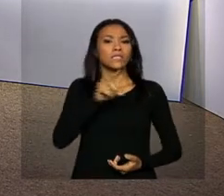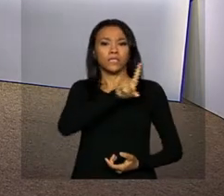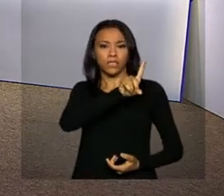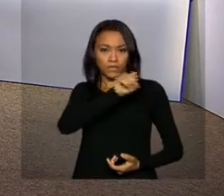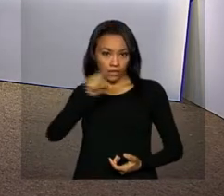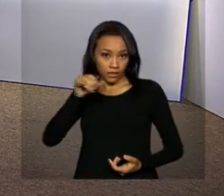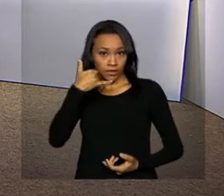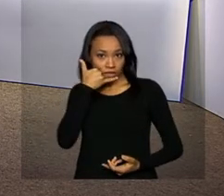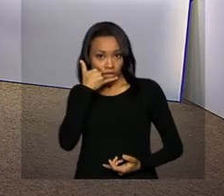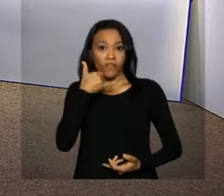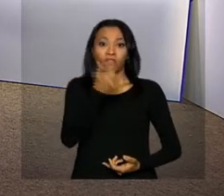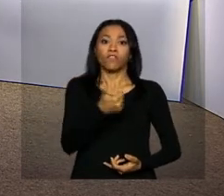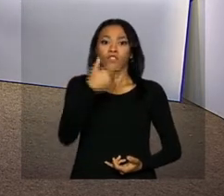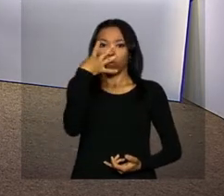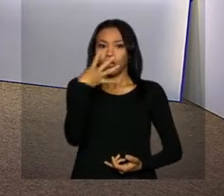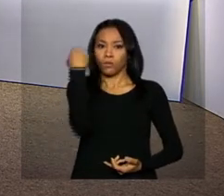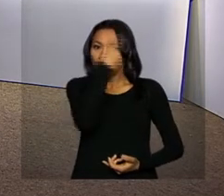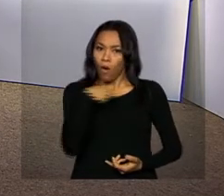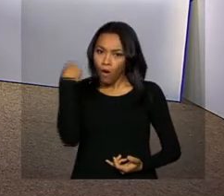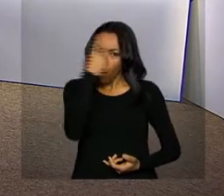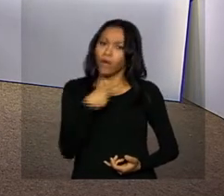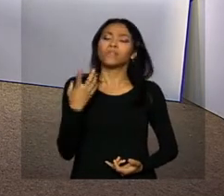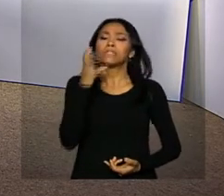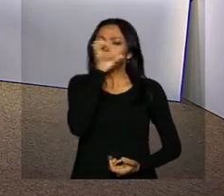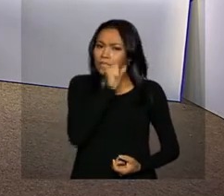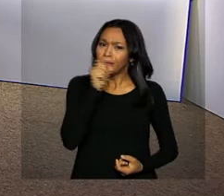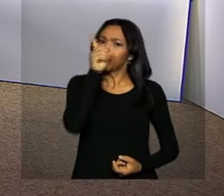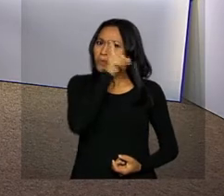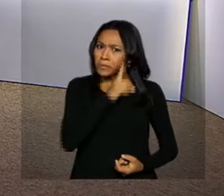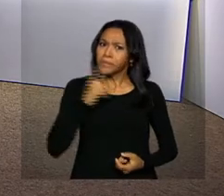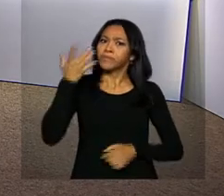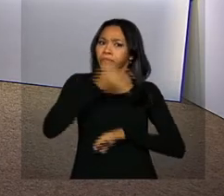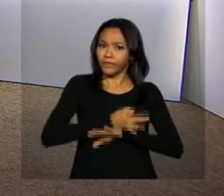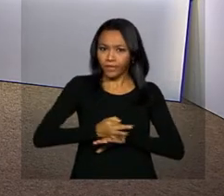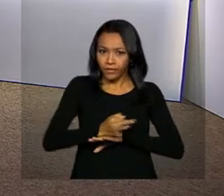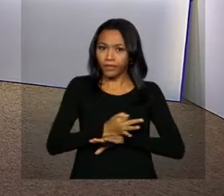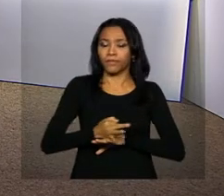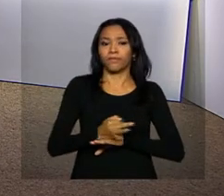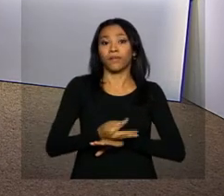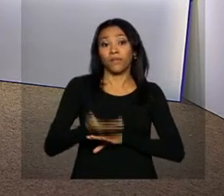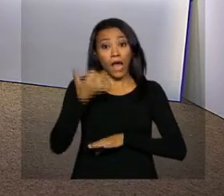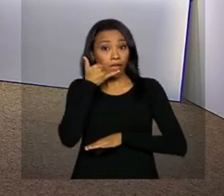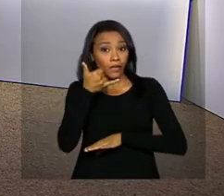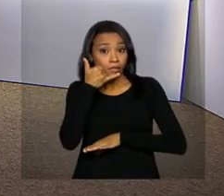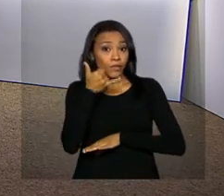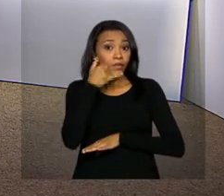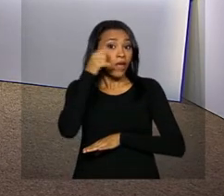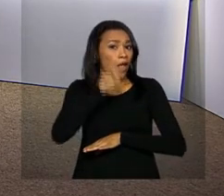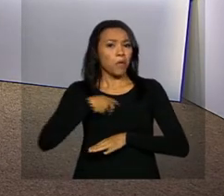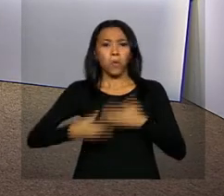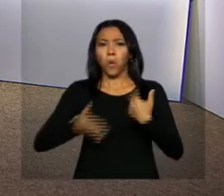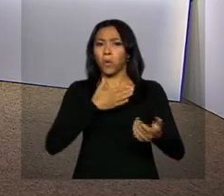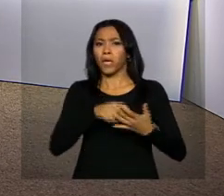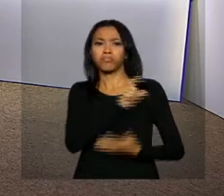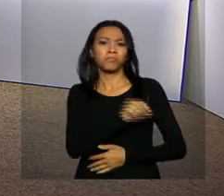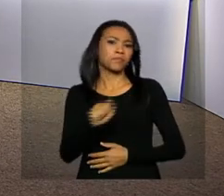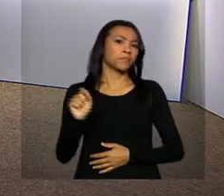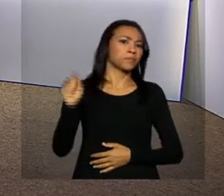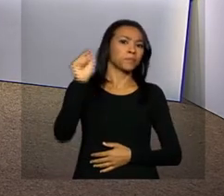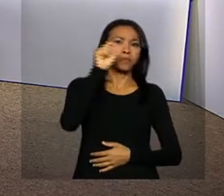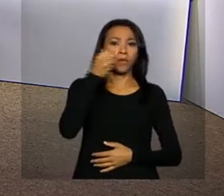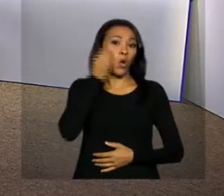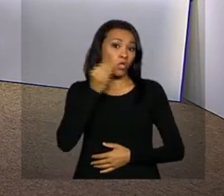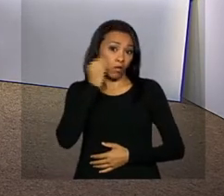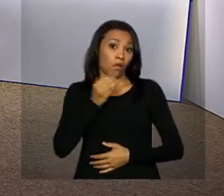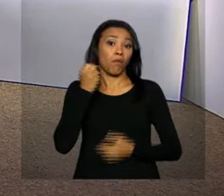funciona 24 horas por dia, incluindo sábados, domingos e feriados. As ligações são feitas de qualquer telefone fixo ou